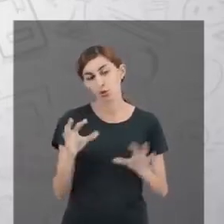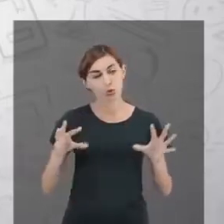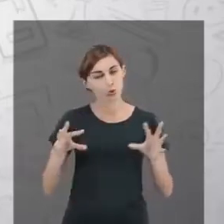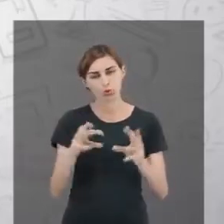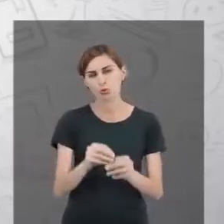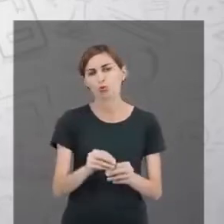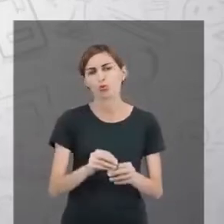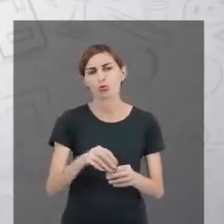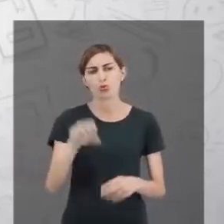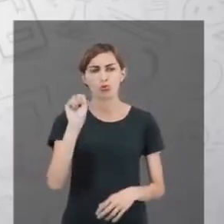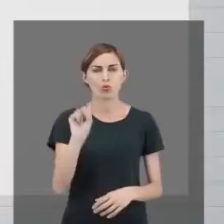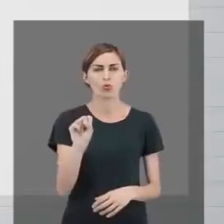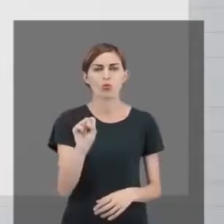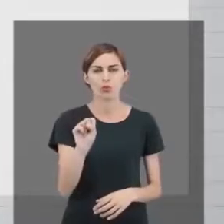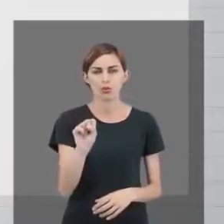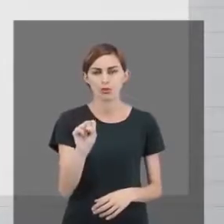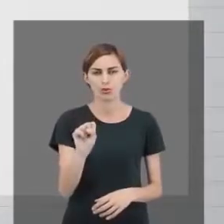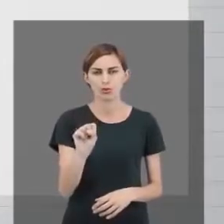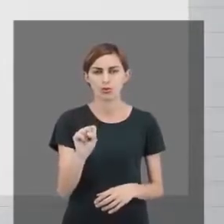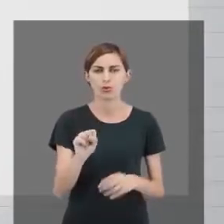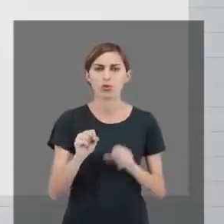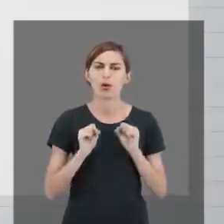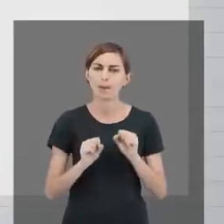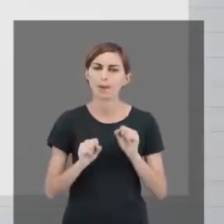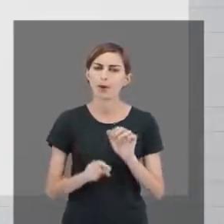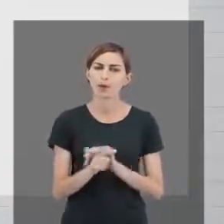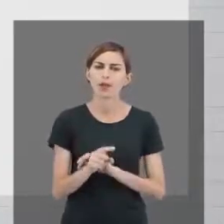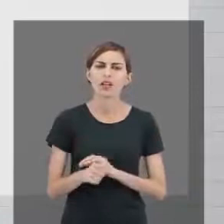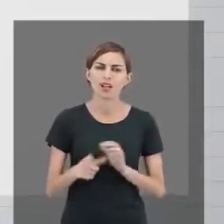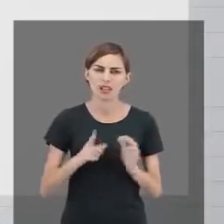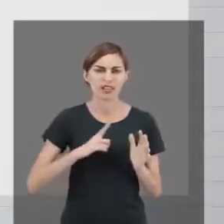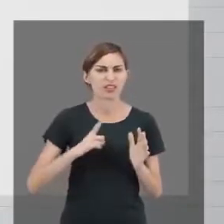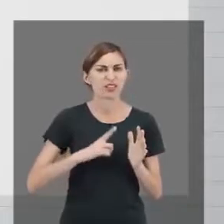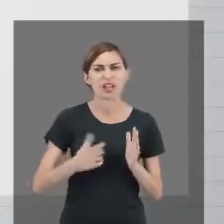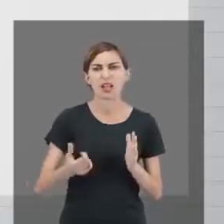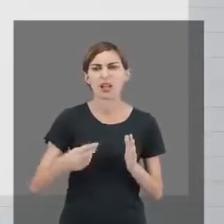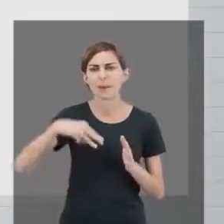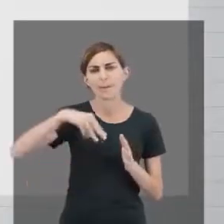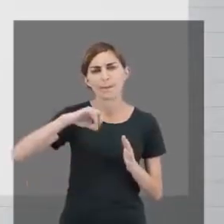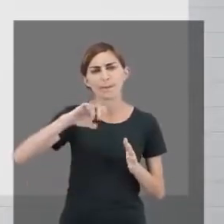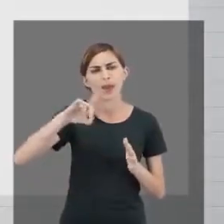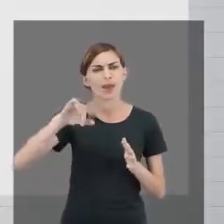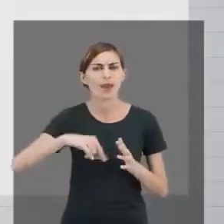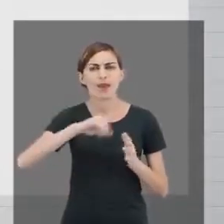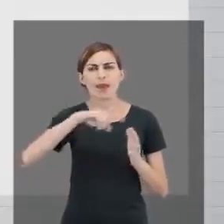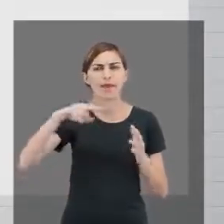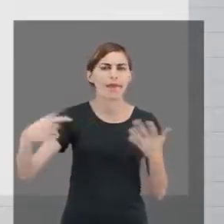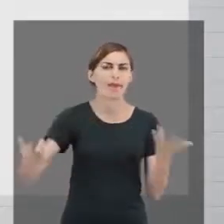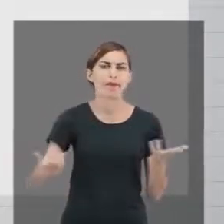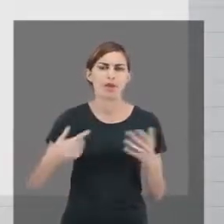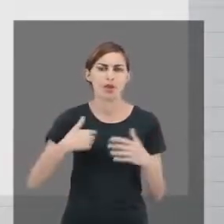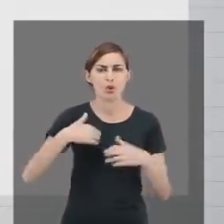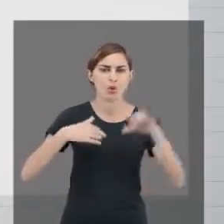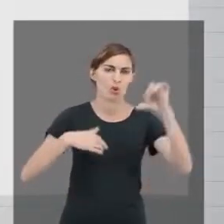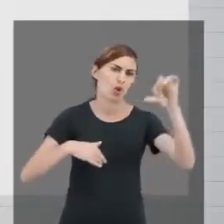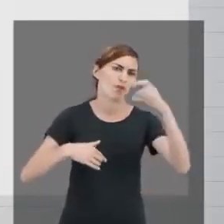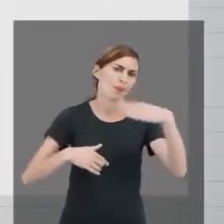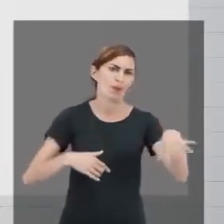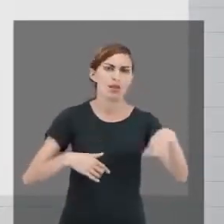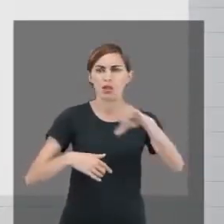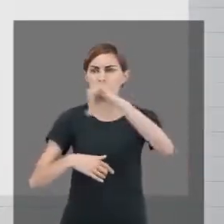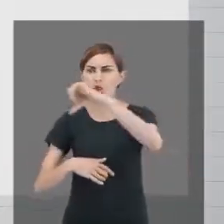Ao todo, você tirou oito. E você pode me perguntar, existe uma média dessas competências? Eu tirei nove e meio numa,